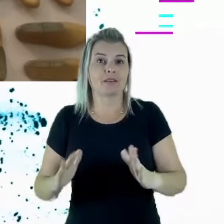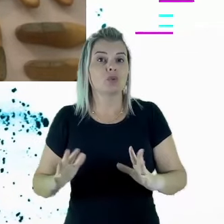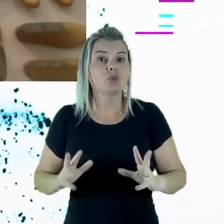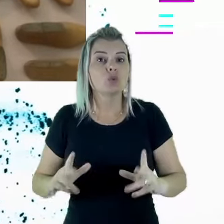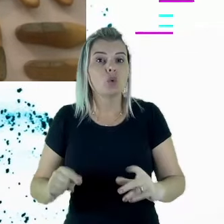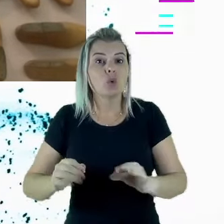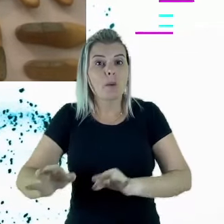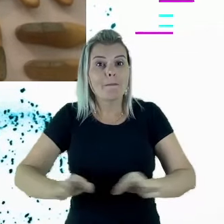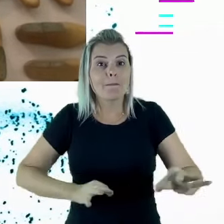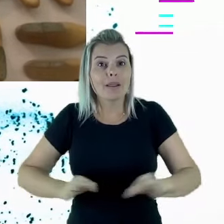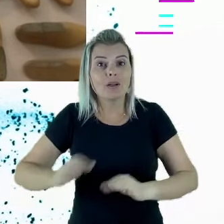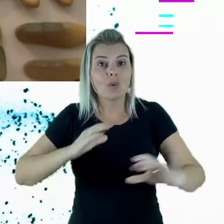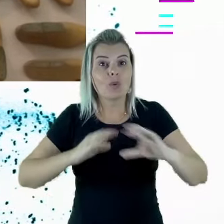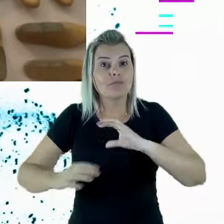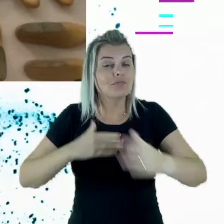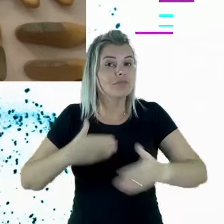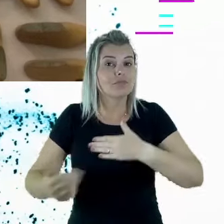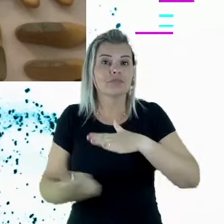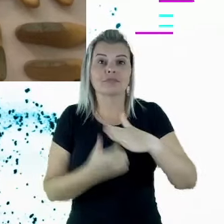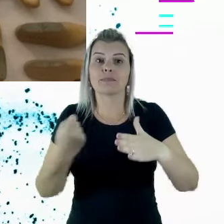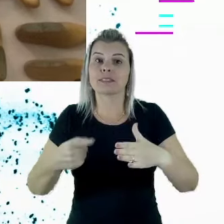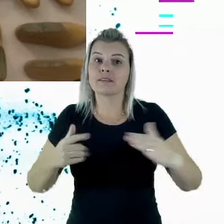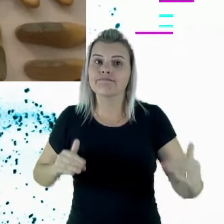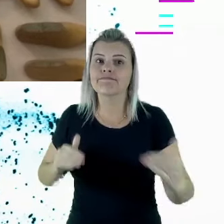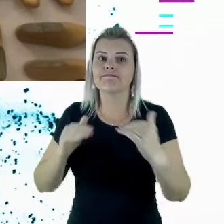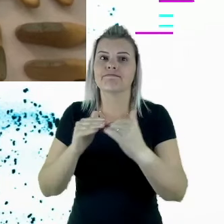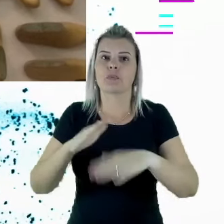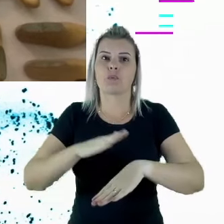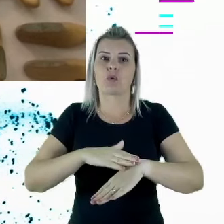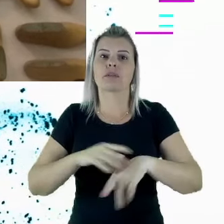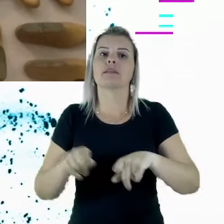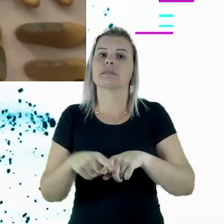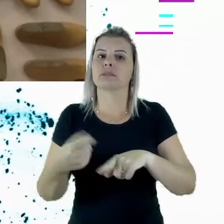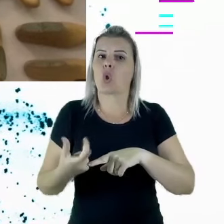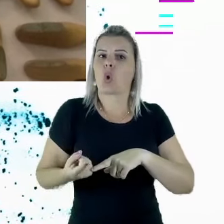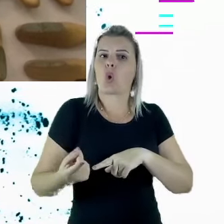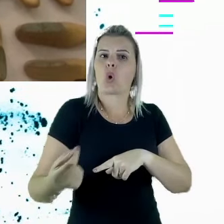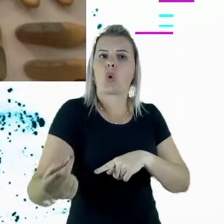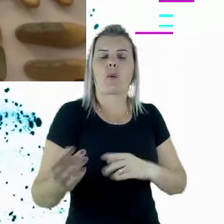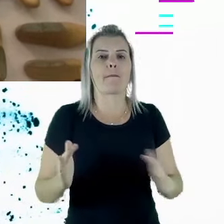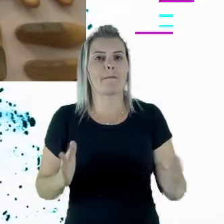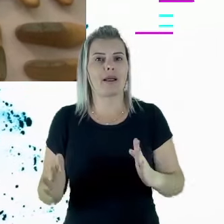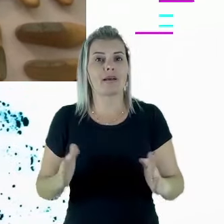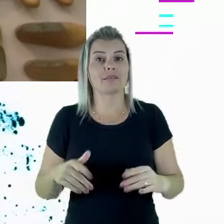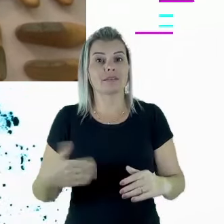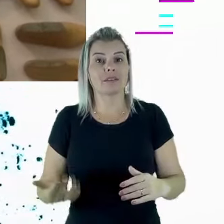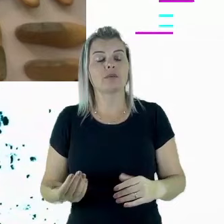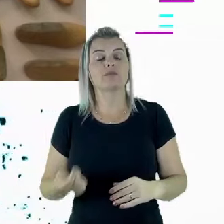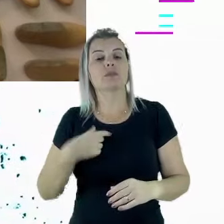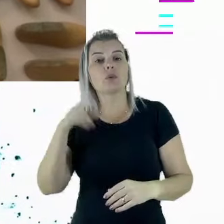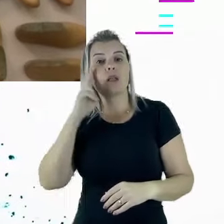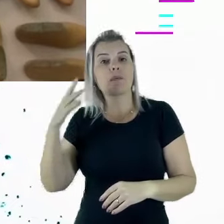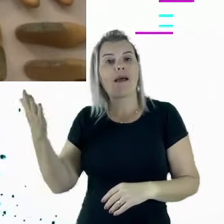comunicação de qualquer empresa, primeiro, ele tem que se adaptar ao momento e ele tem que ser de longo prazo. De um plano de comunicação emergencial. Eu lembro quando a gente fazia um plano